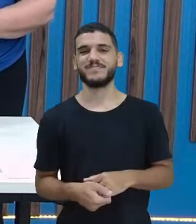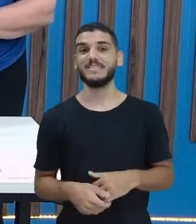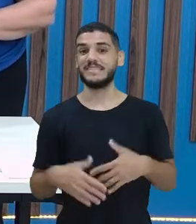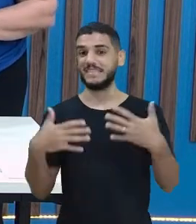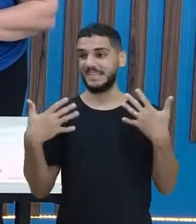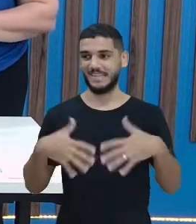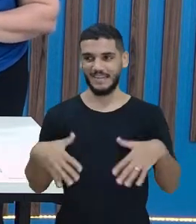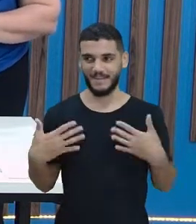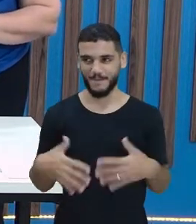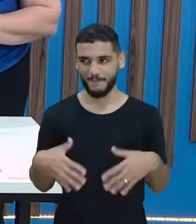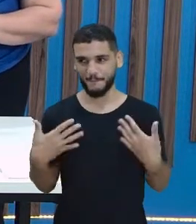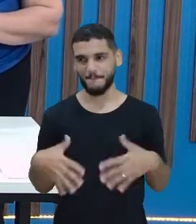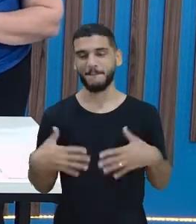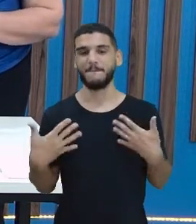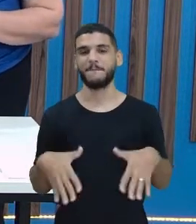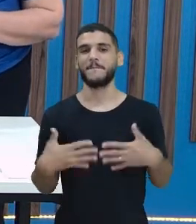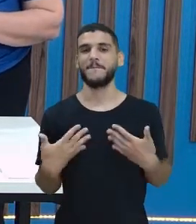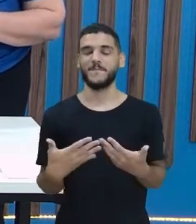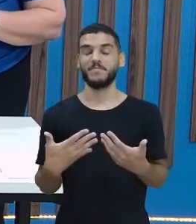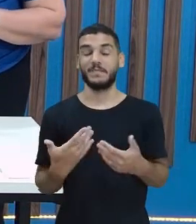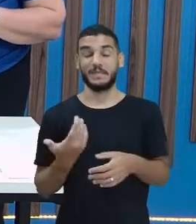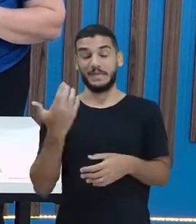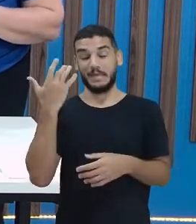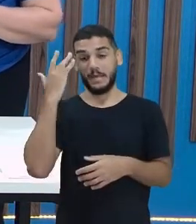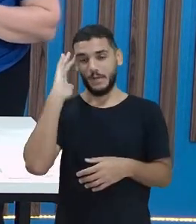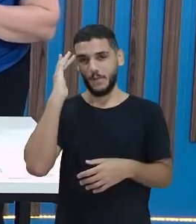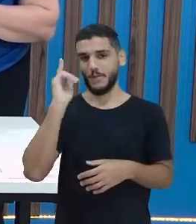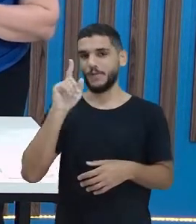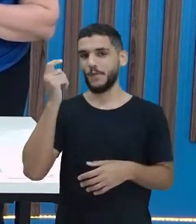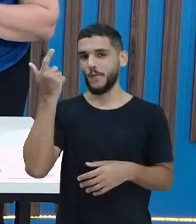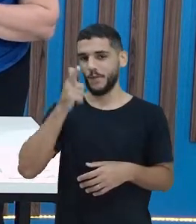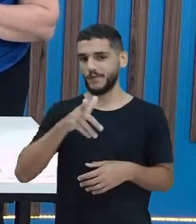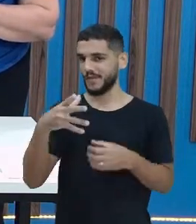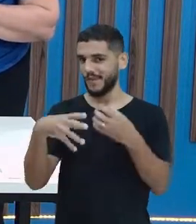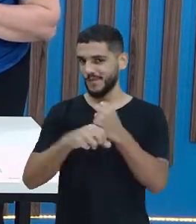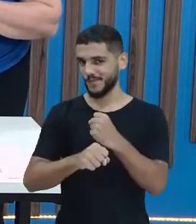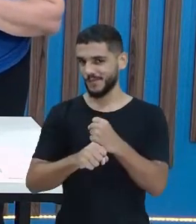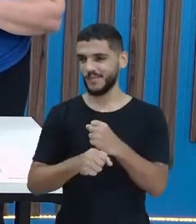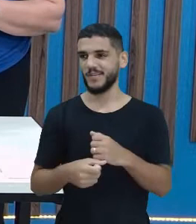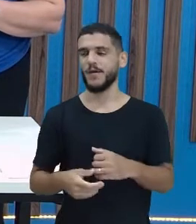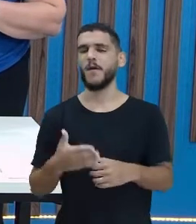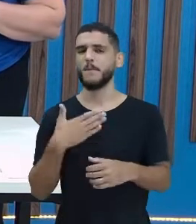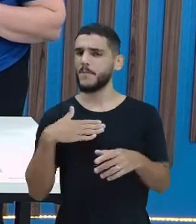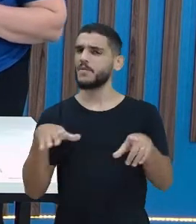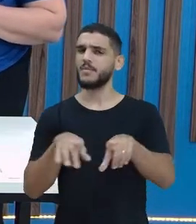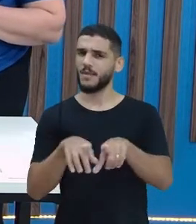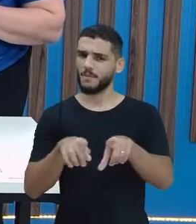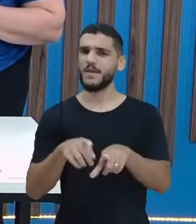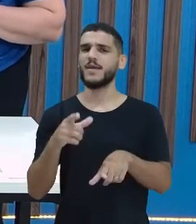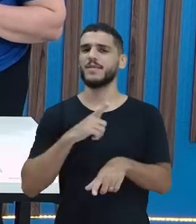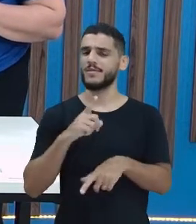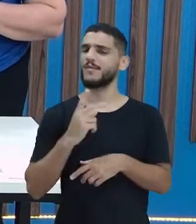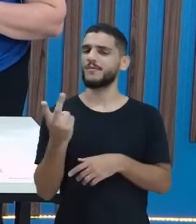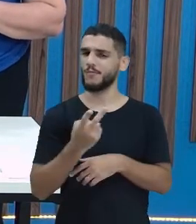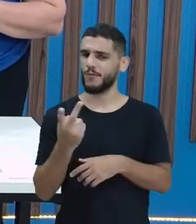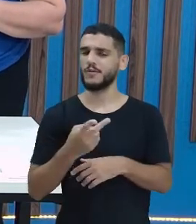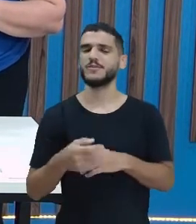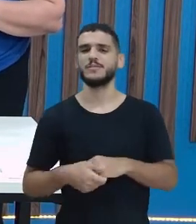Olha aí. Será que ela agora vai fazer um ponto? Vamos ver. O meu também é composto por dois algarismos.